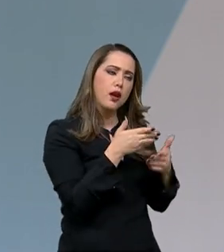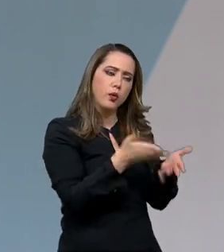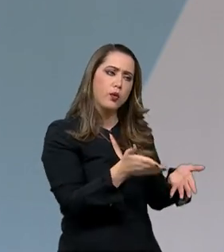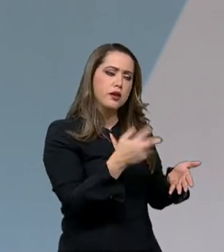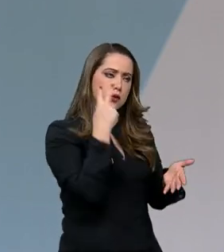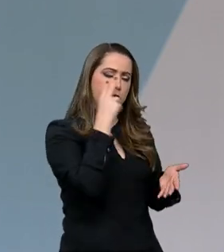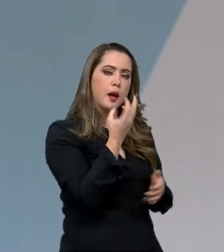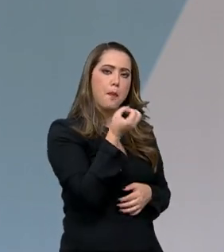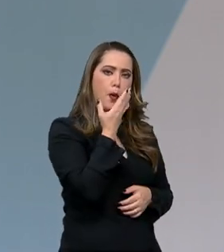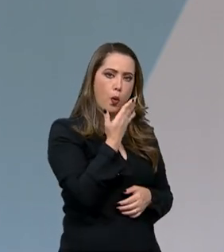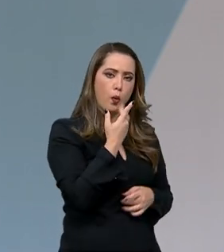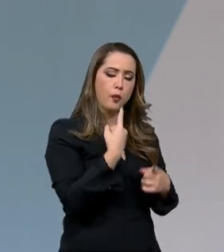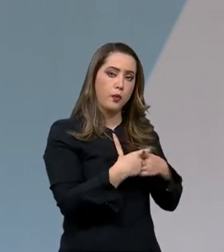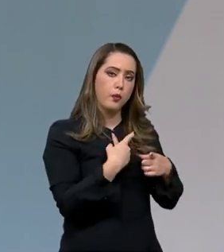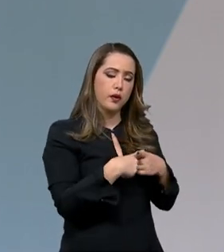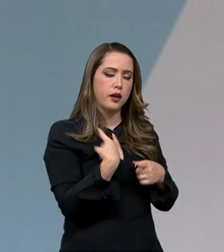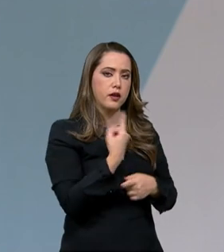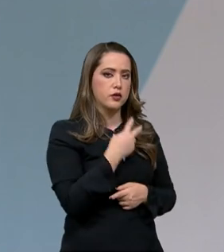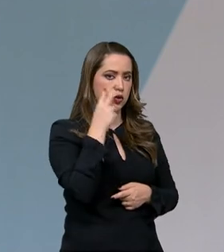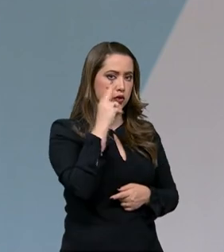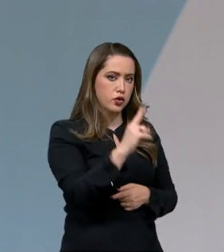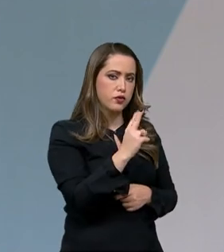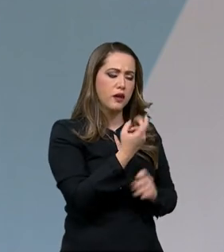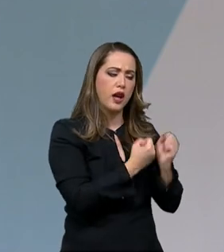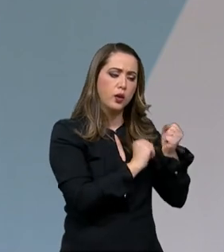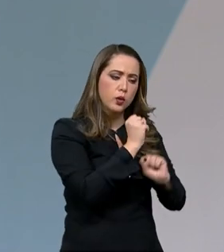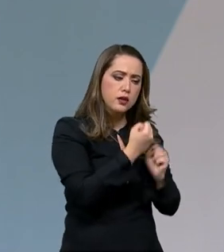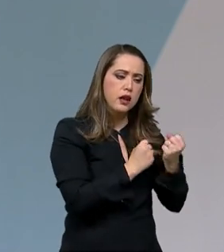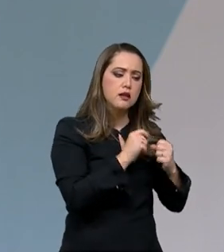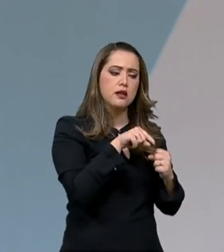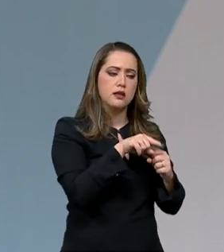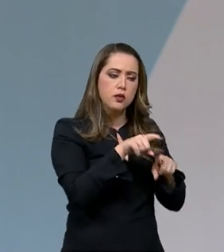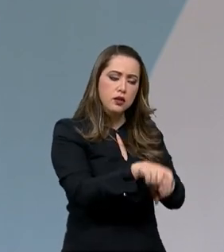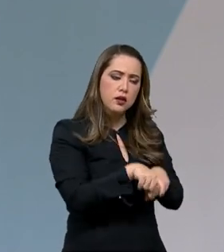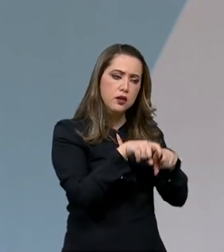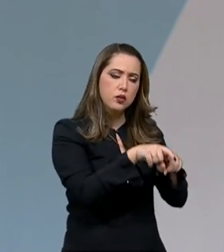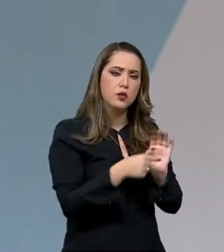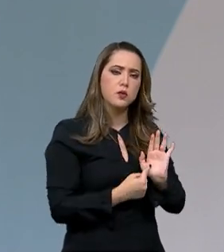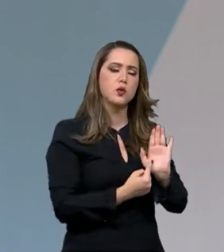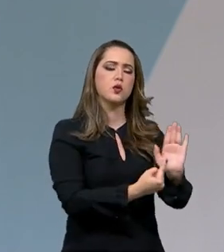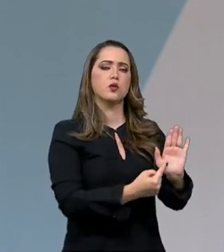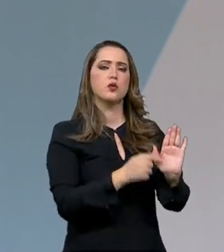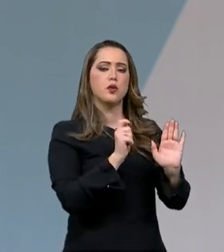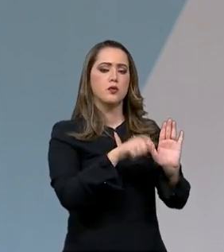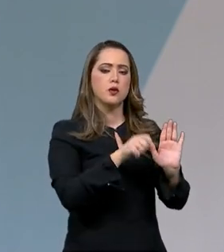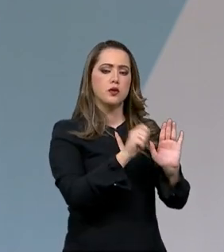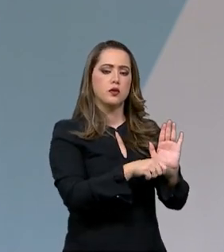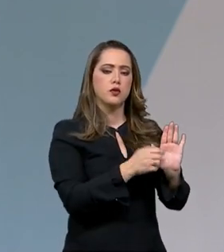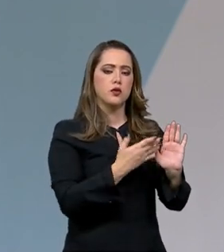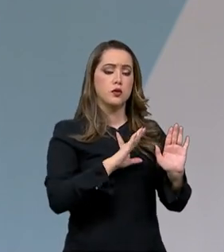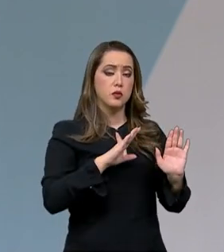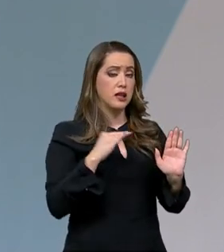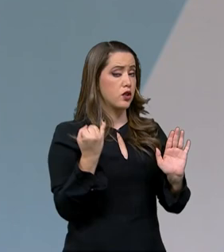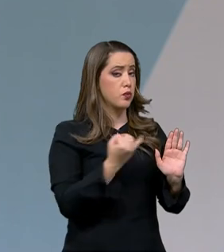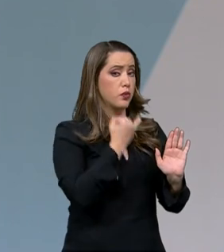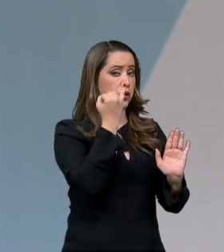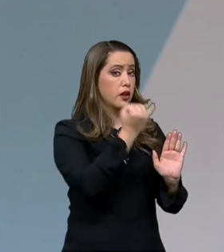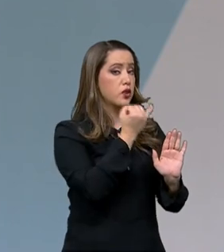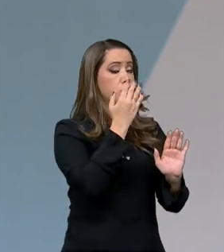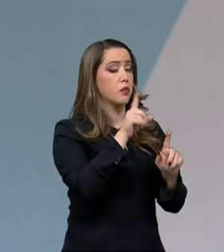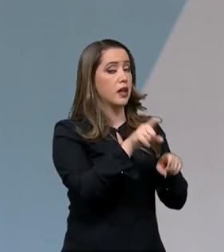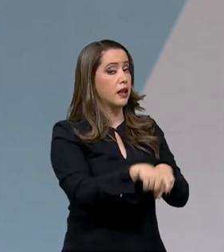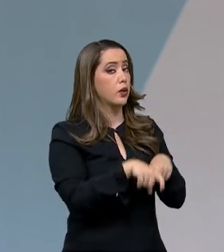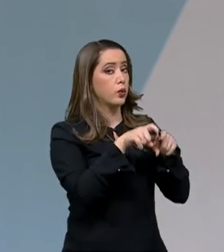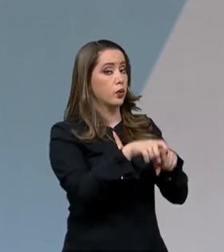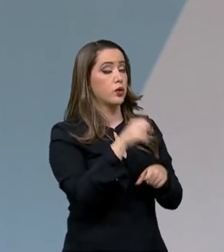a mecanização, ela apresentou um cenário, assim, de certa forma, marcante para o agro nacional,